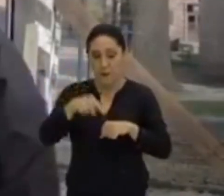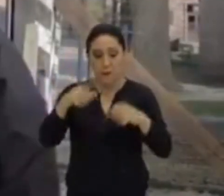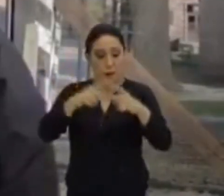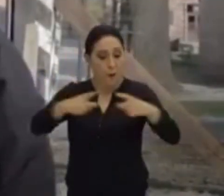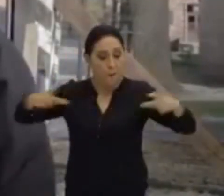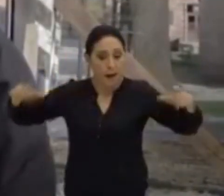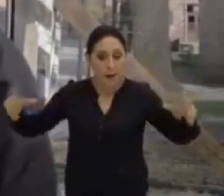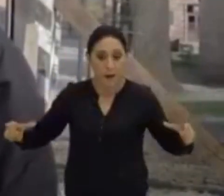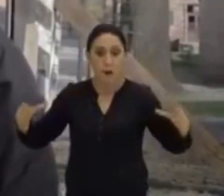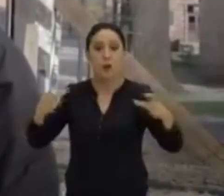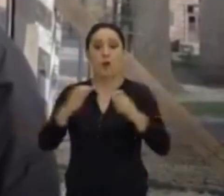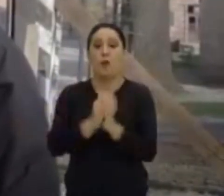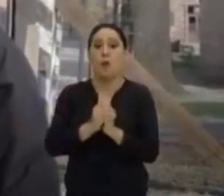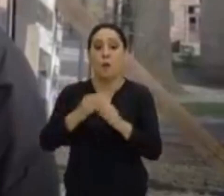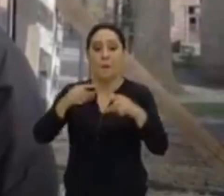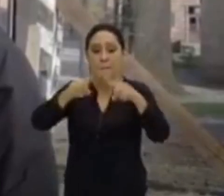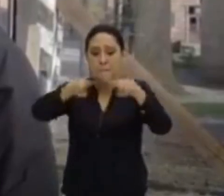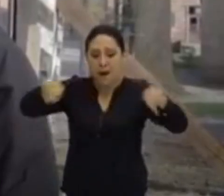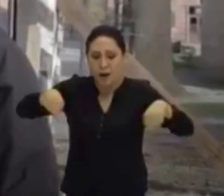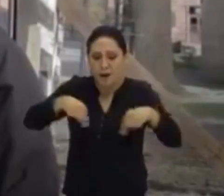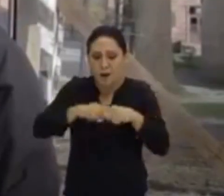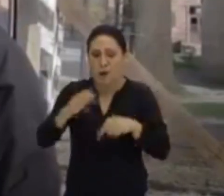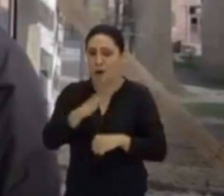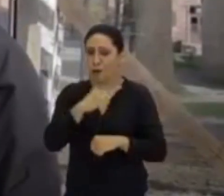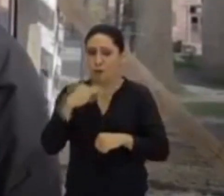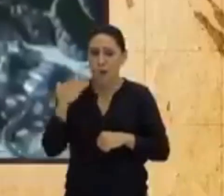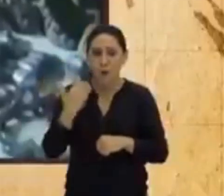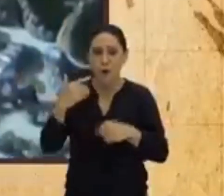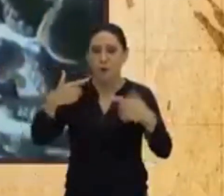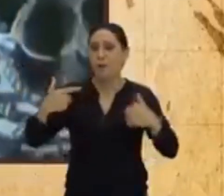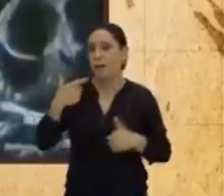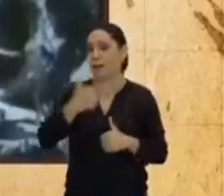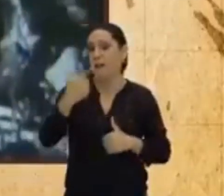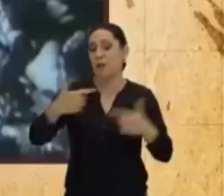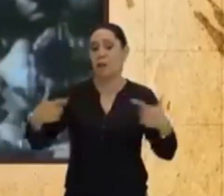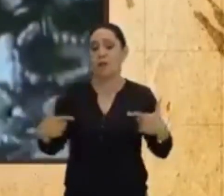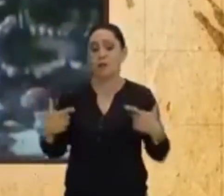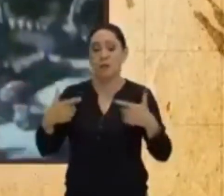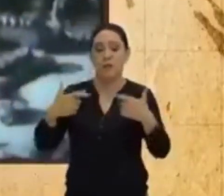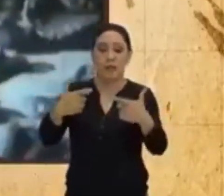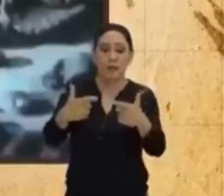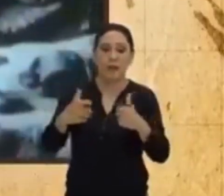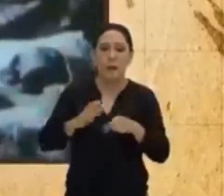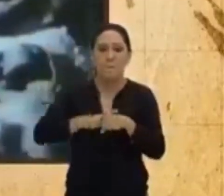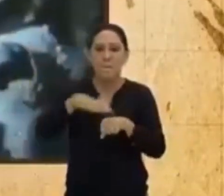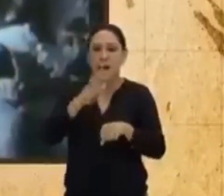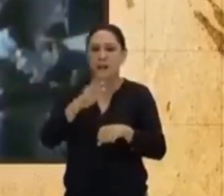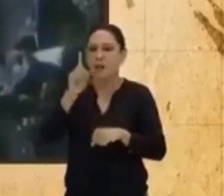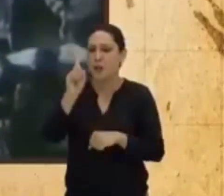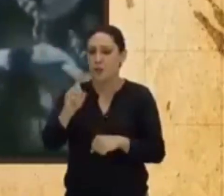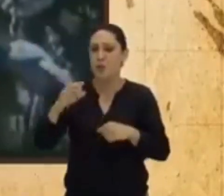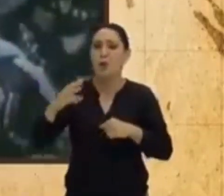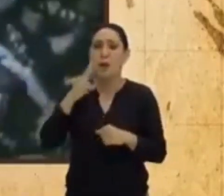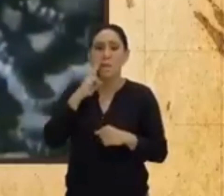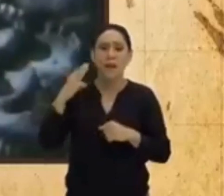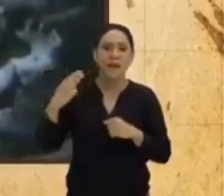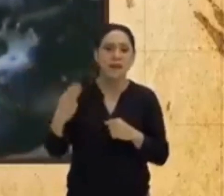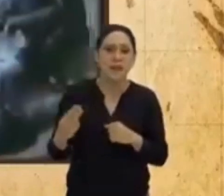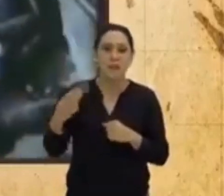porque ele foi o maior, e foi o maior campo de extermínio da Segunda Guerra. Mais de um milhão de pessoas morreram